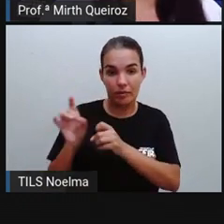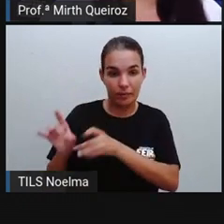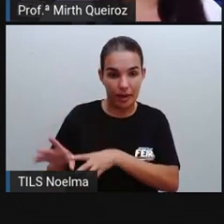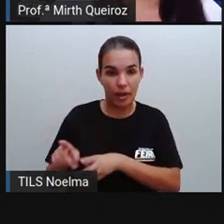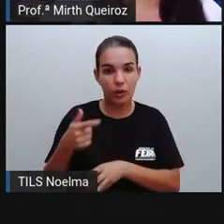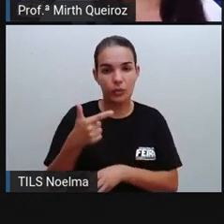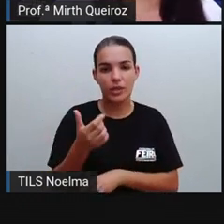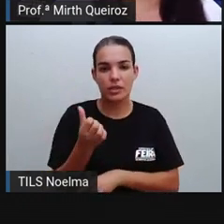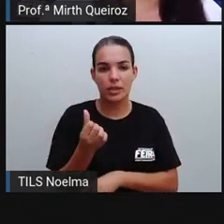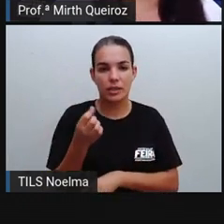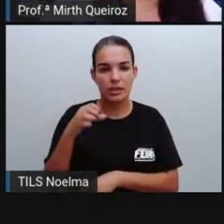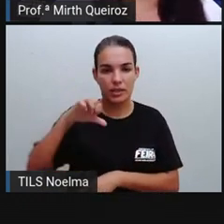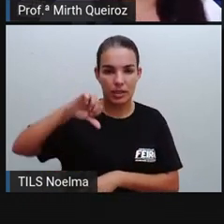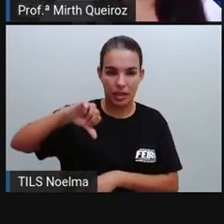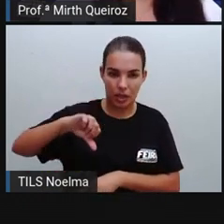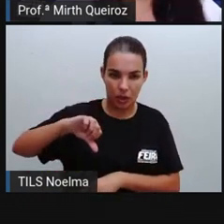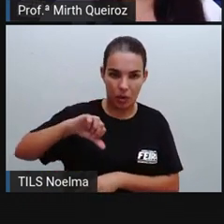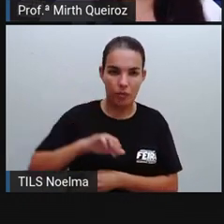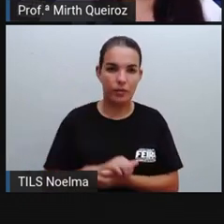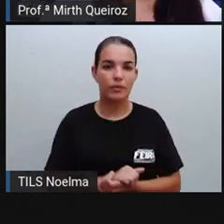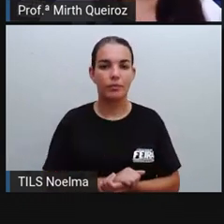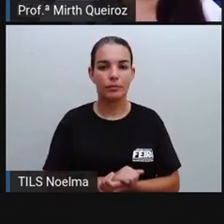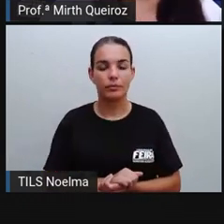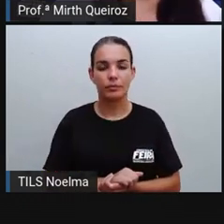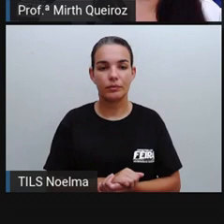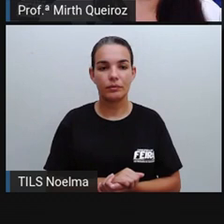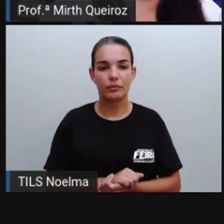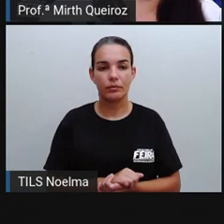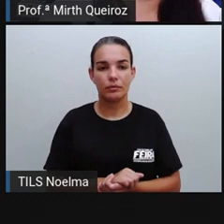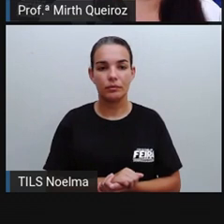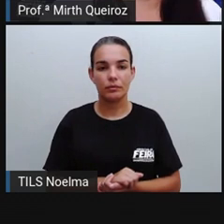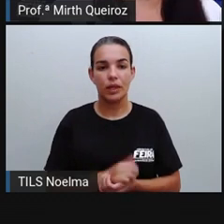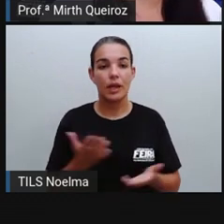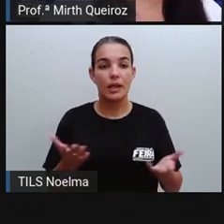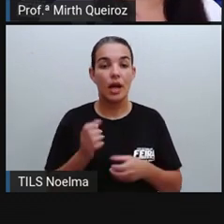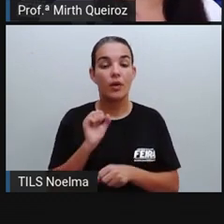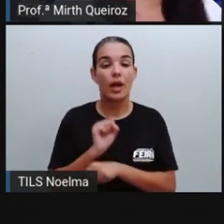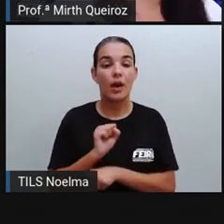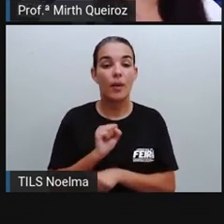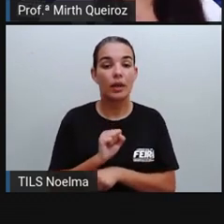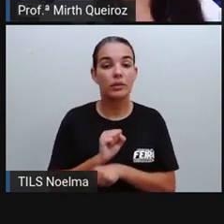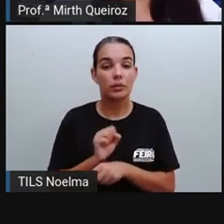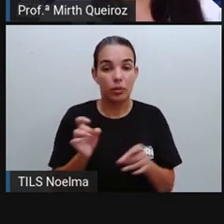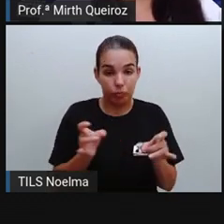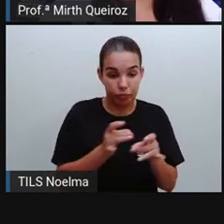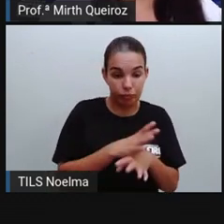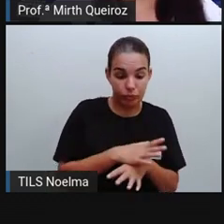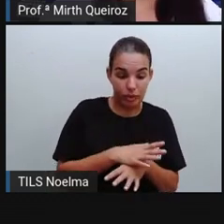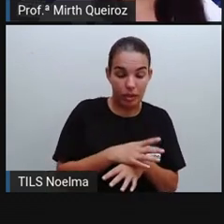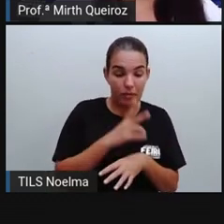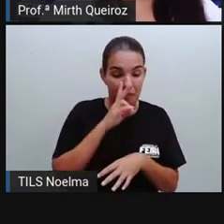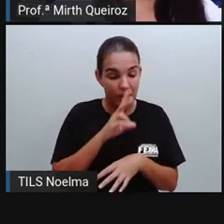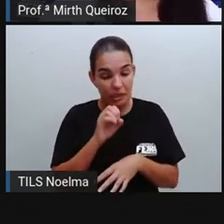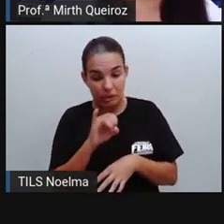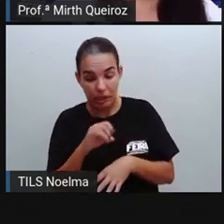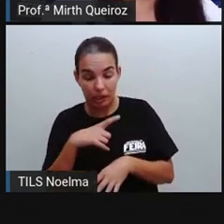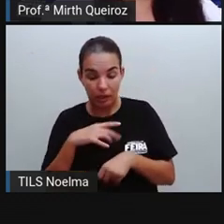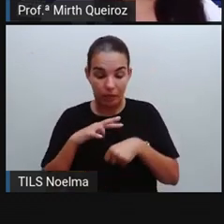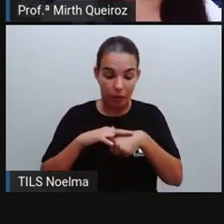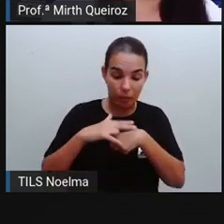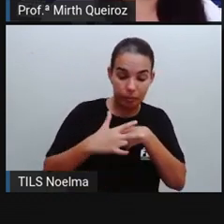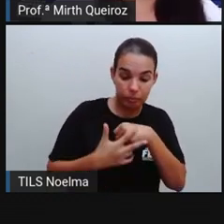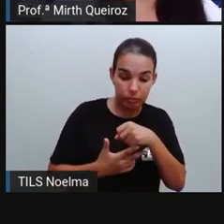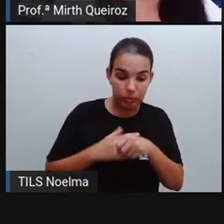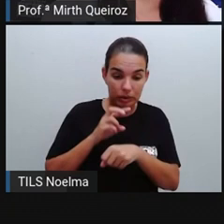tivemos 269 casos descartados. E aguardando o encerramento para saber aí, né?